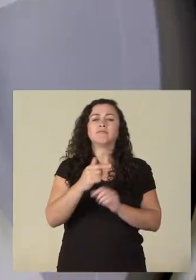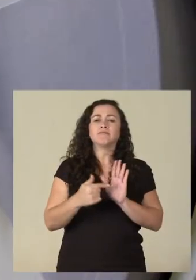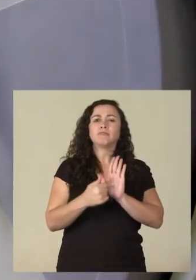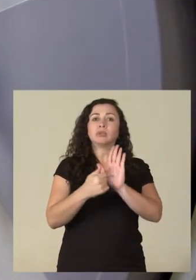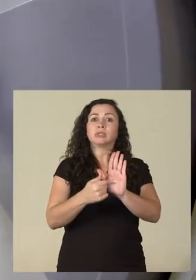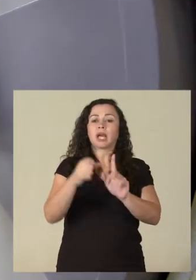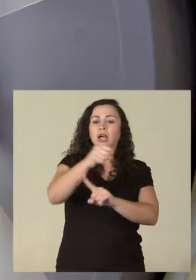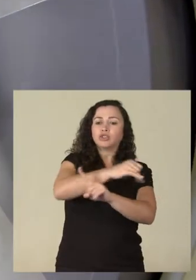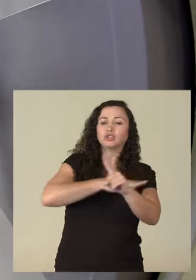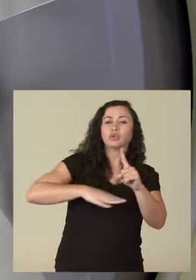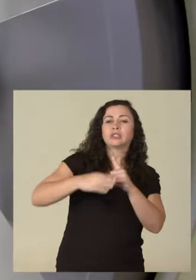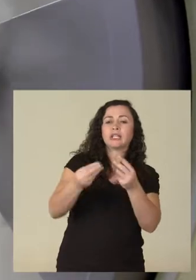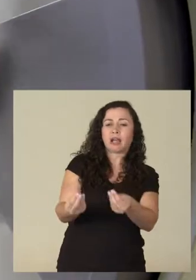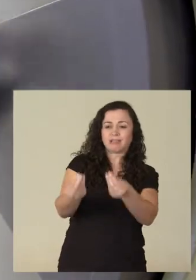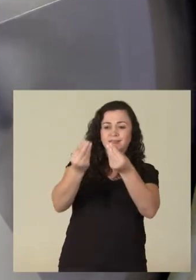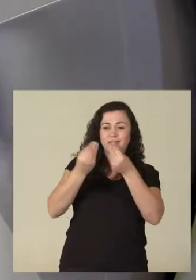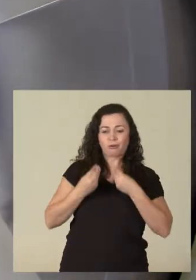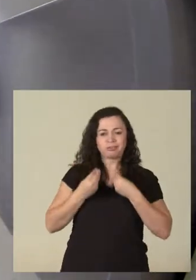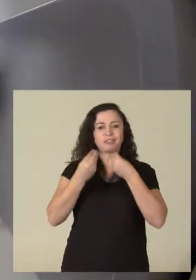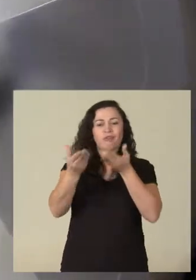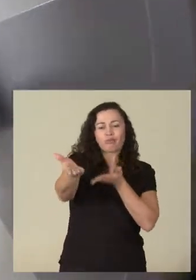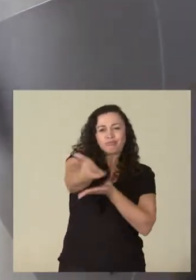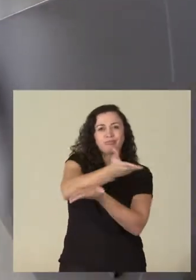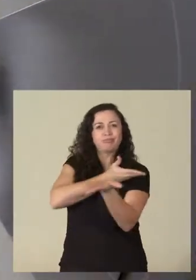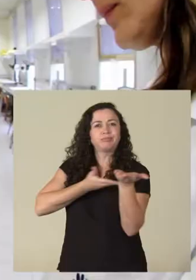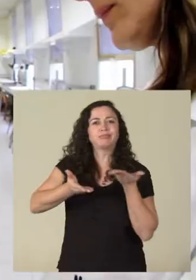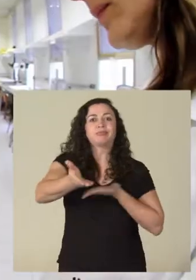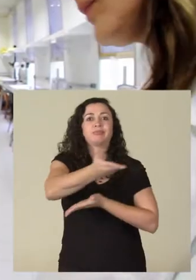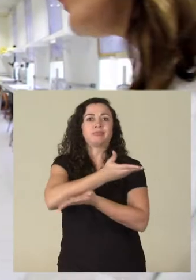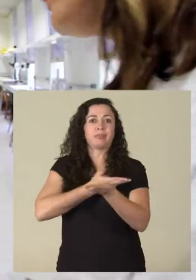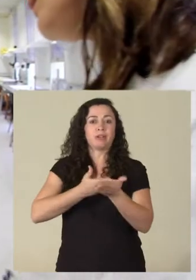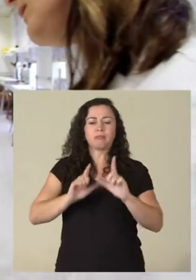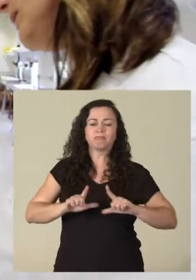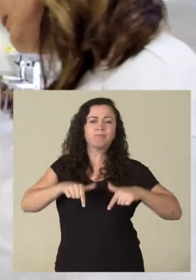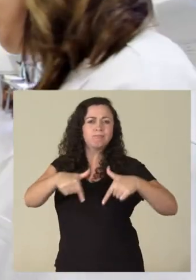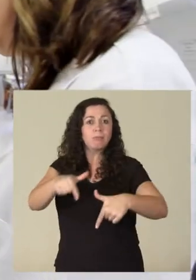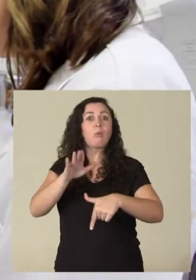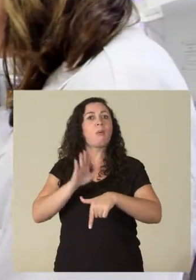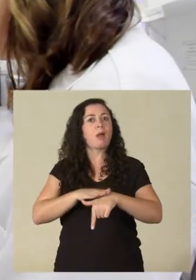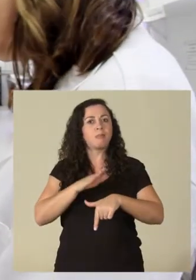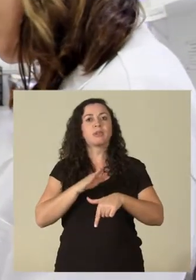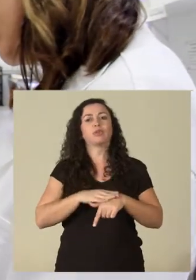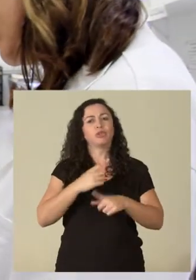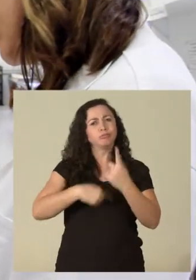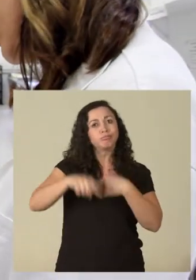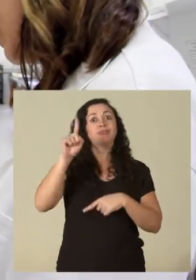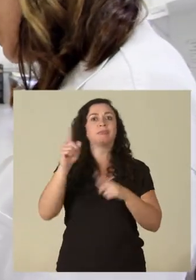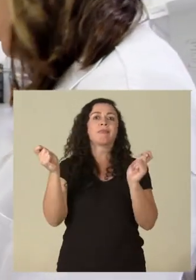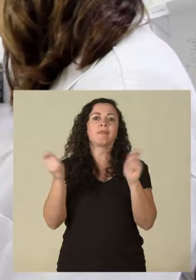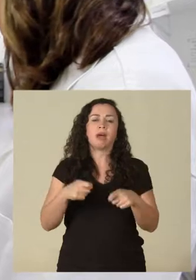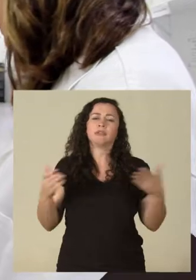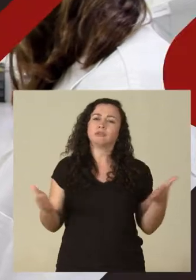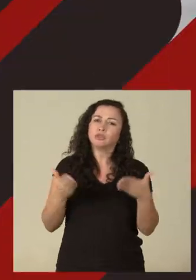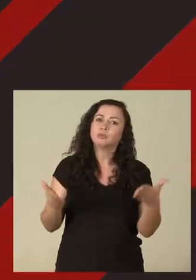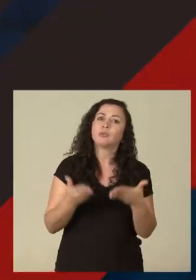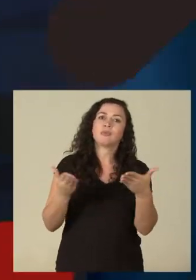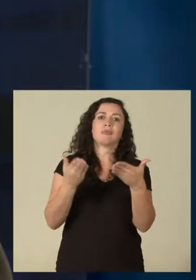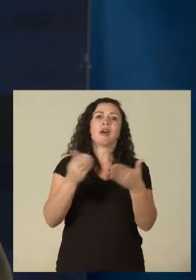poder trazer de volta para a sociedade o investimento que é feito. O empreendedorismo é uma coisa